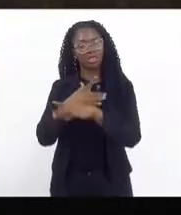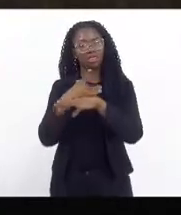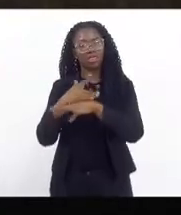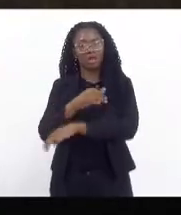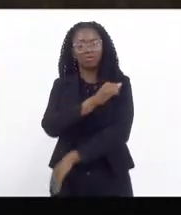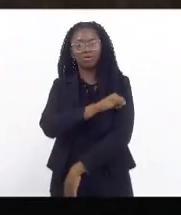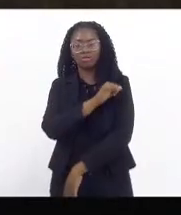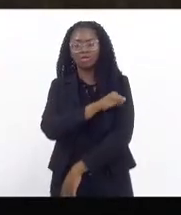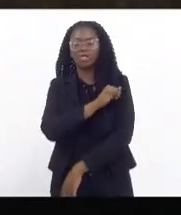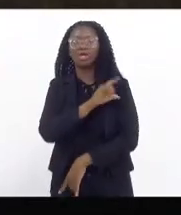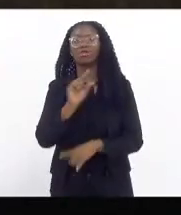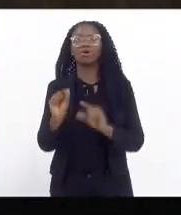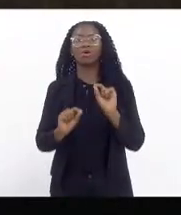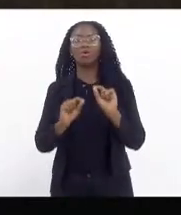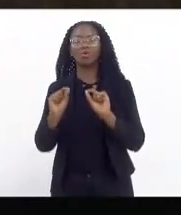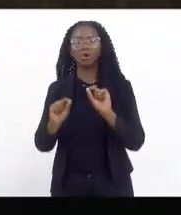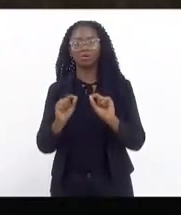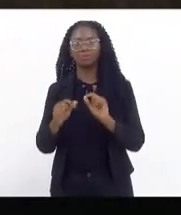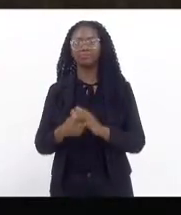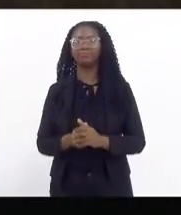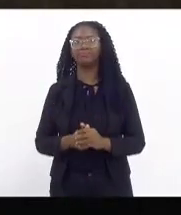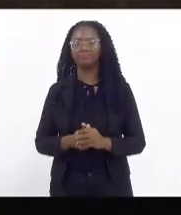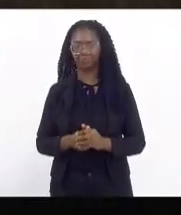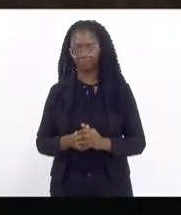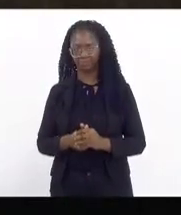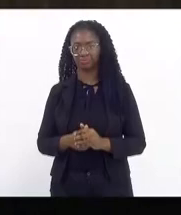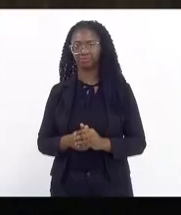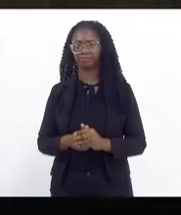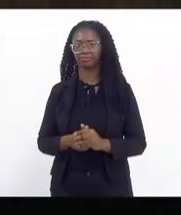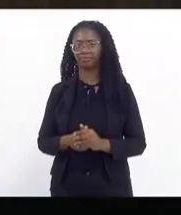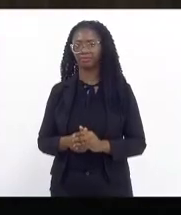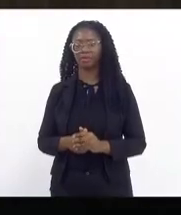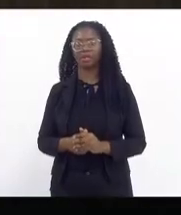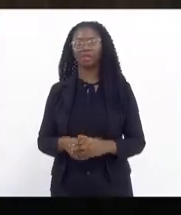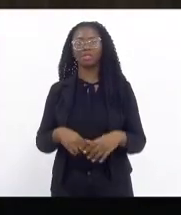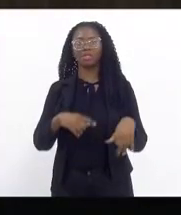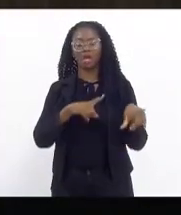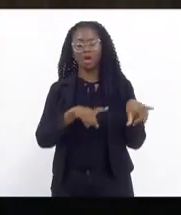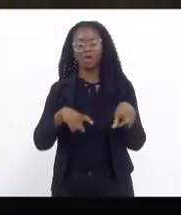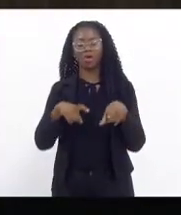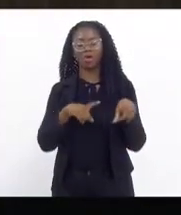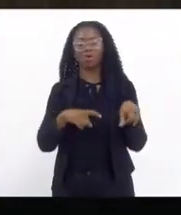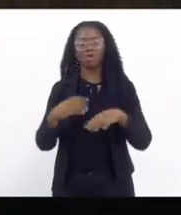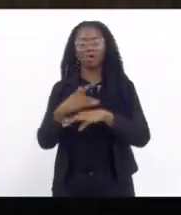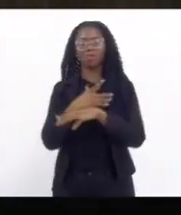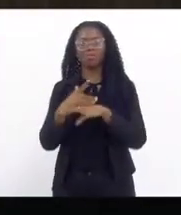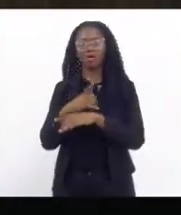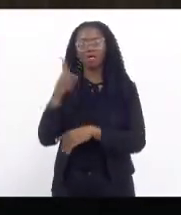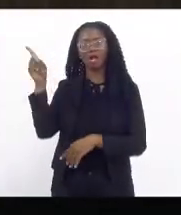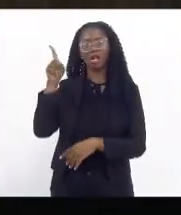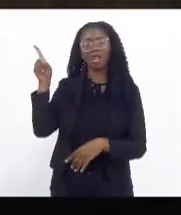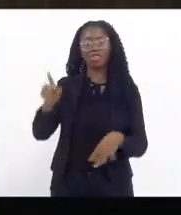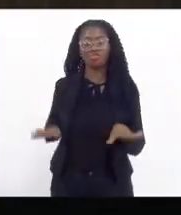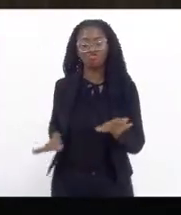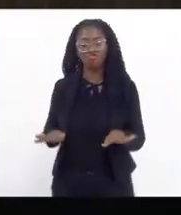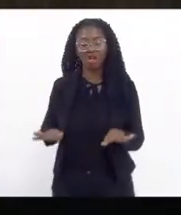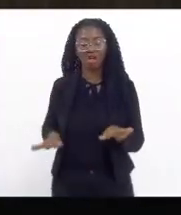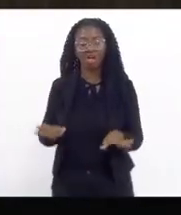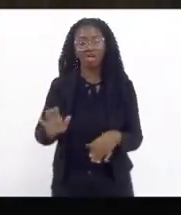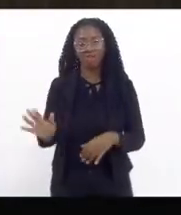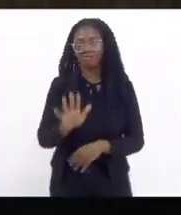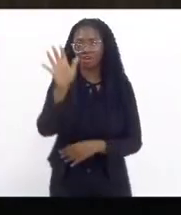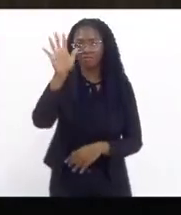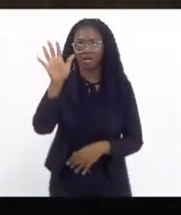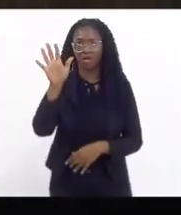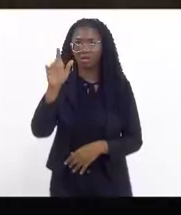exemplo, que é a horta, uma das maiores hortas urbanas que nós temos aqui no Rio de Janeiro, que é a que fica no Jacarezinho, na